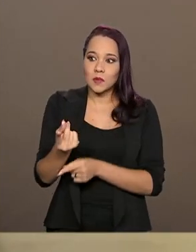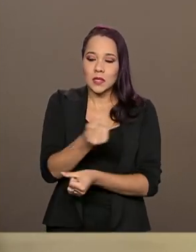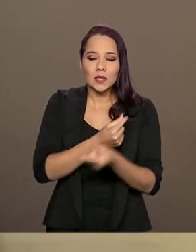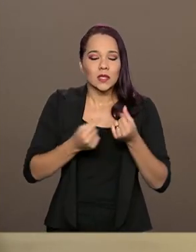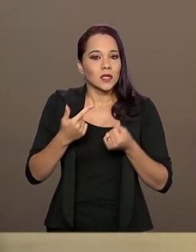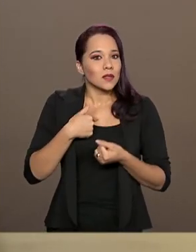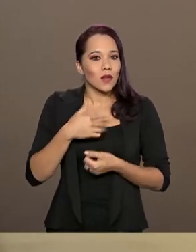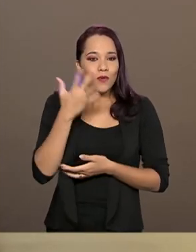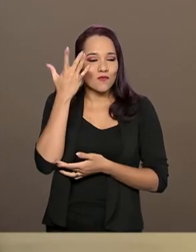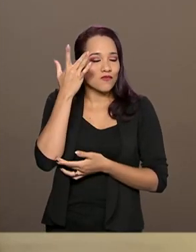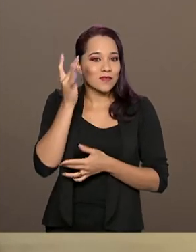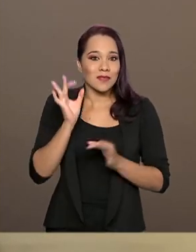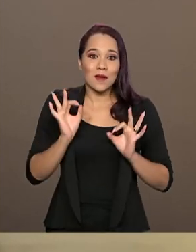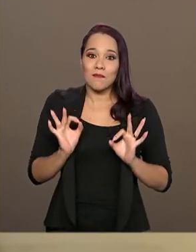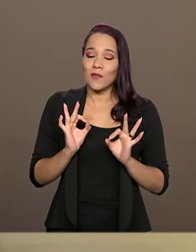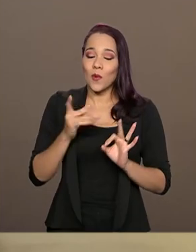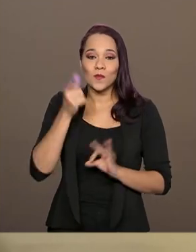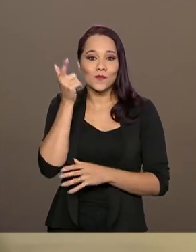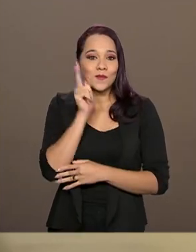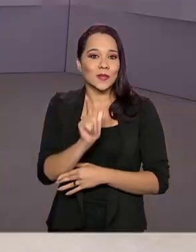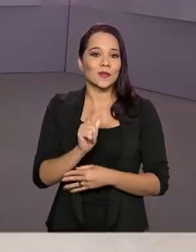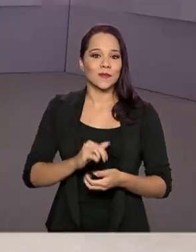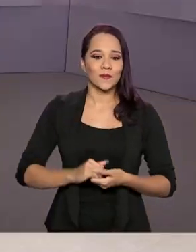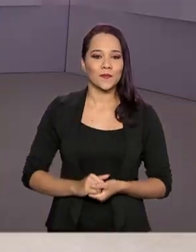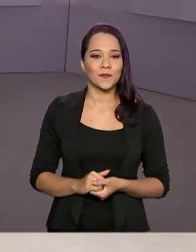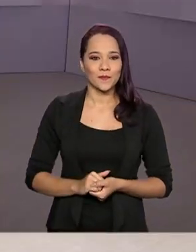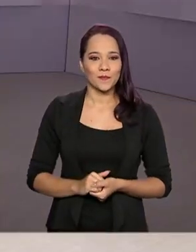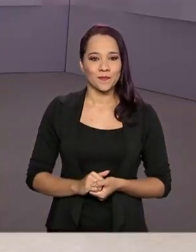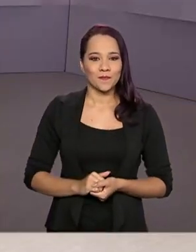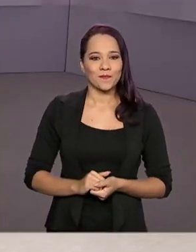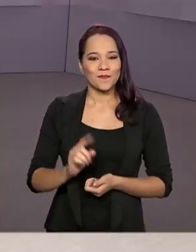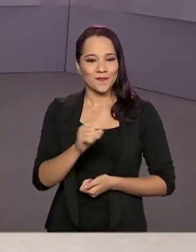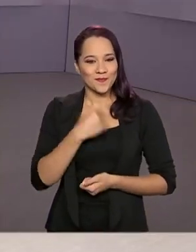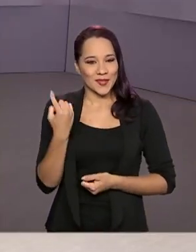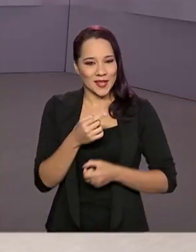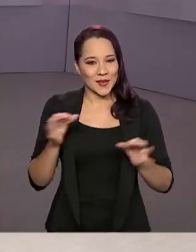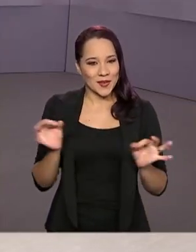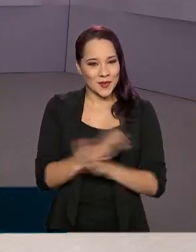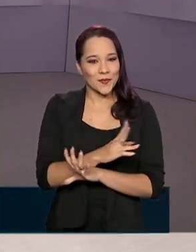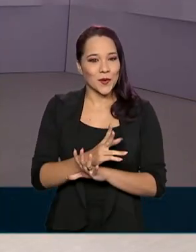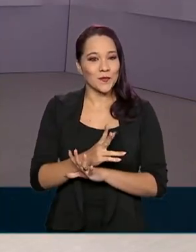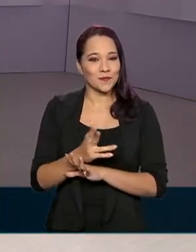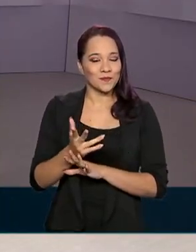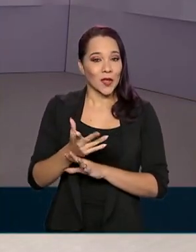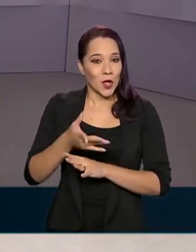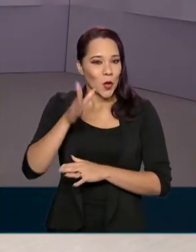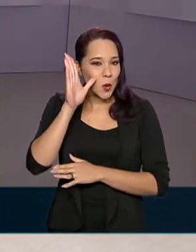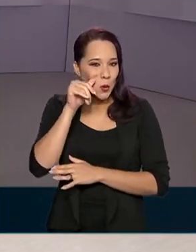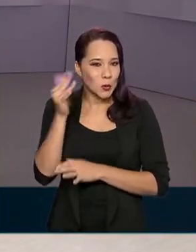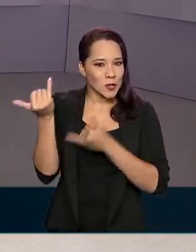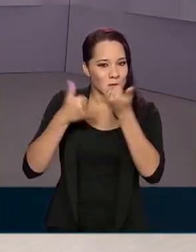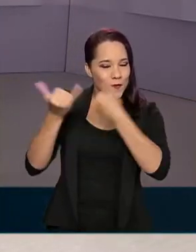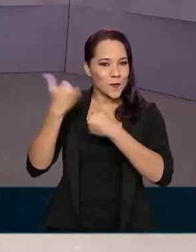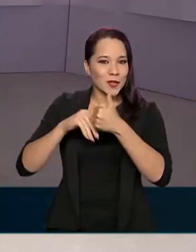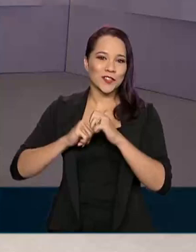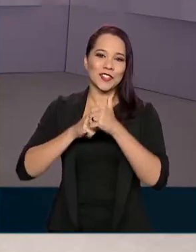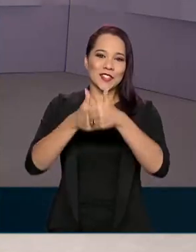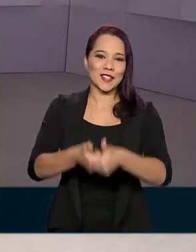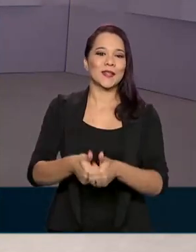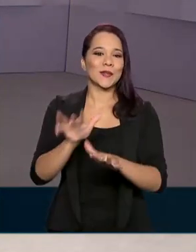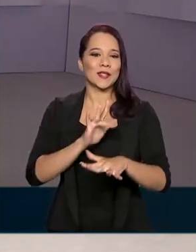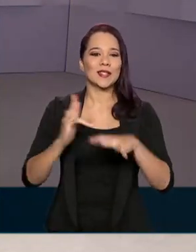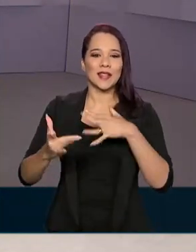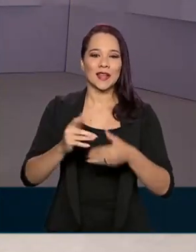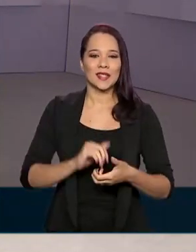esperaria conseguir esse capital de giro. A gente fica por aqui. Continue bem informado, seguindo as nossas